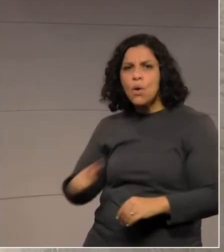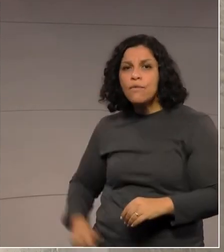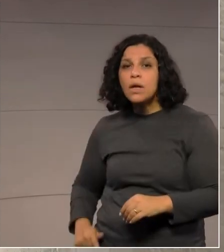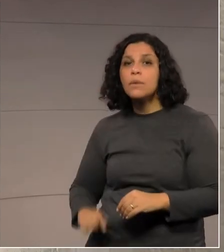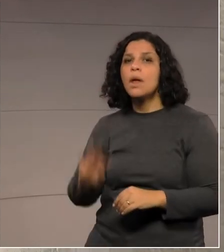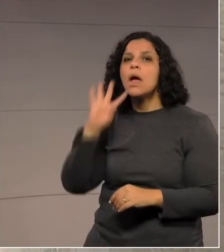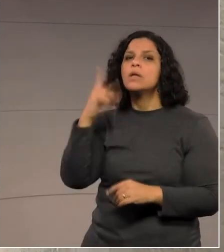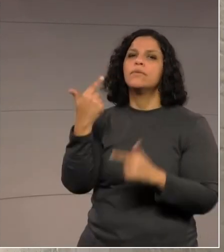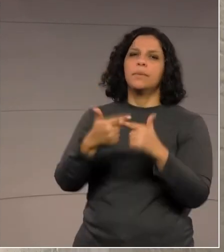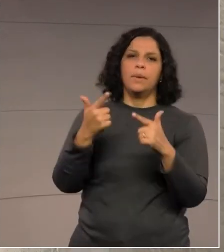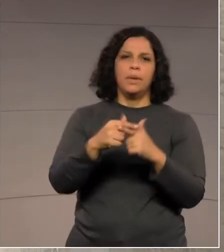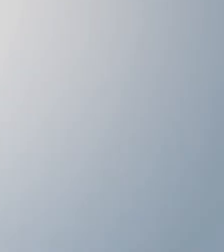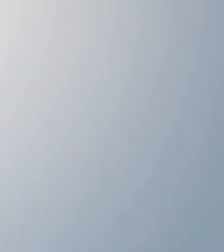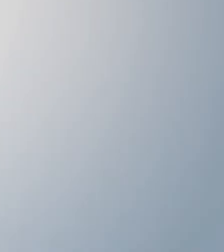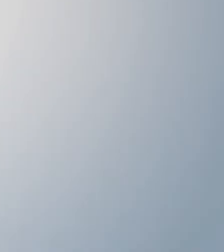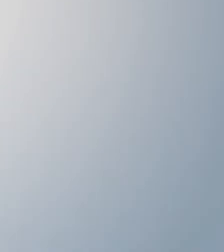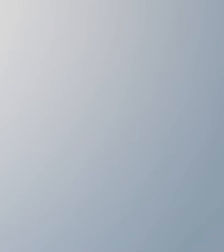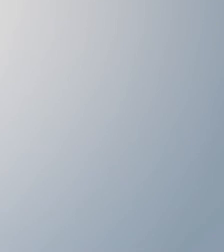providências. Era isso, senhor presidente.